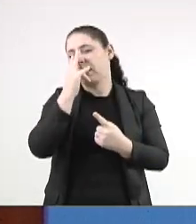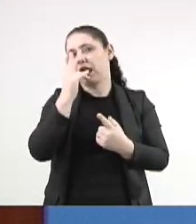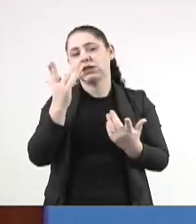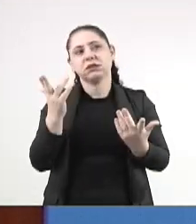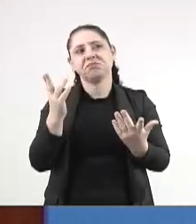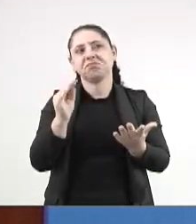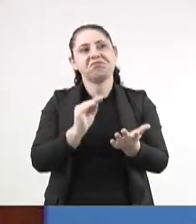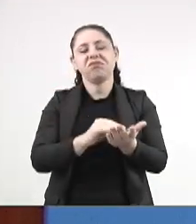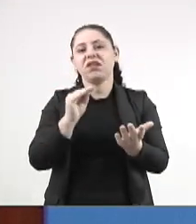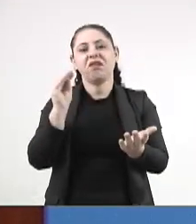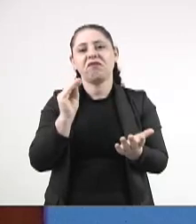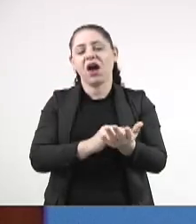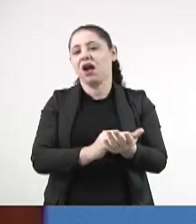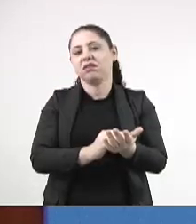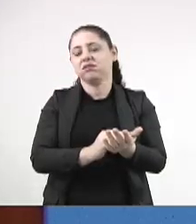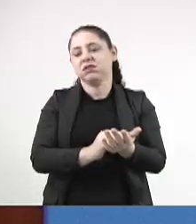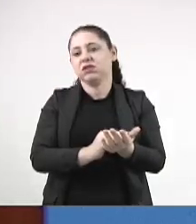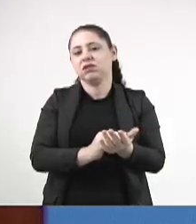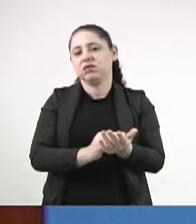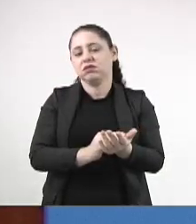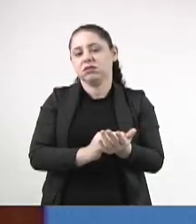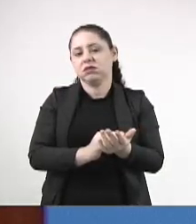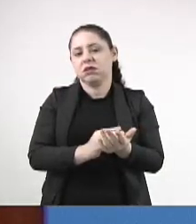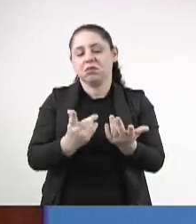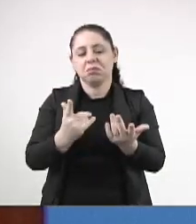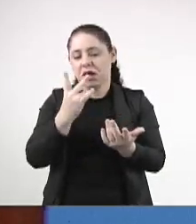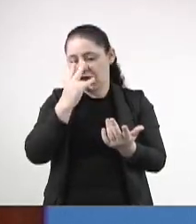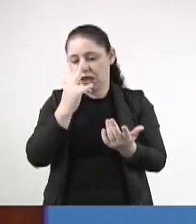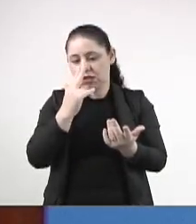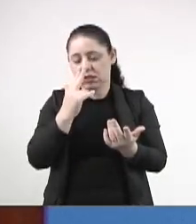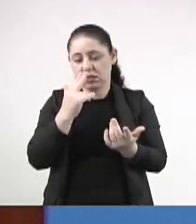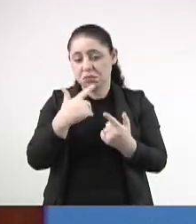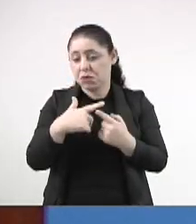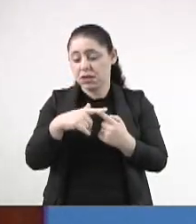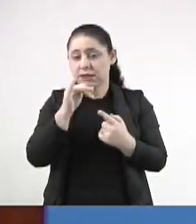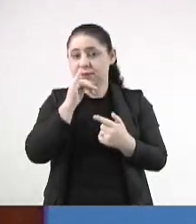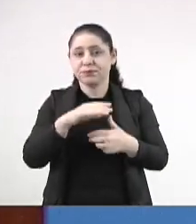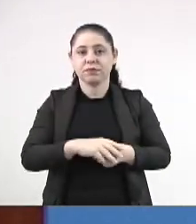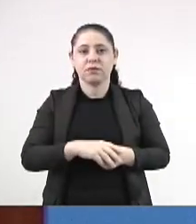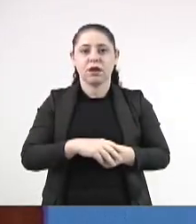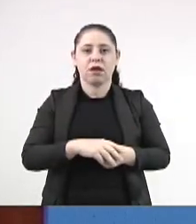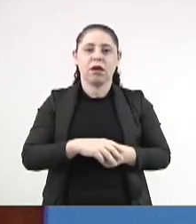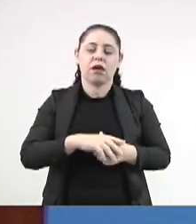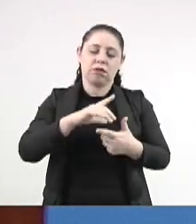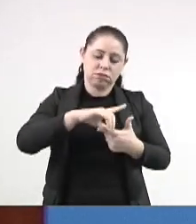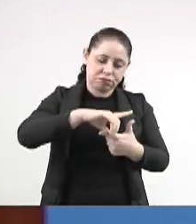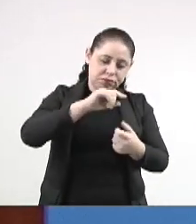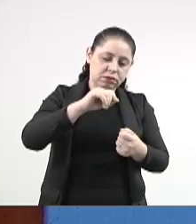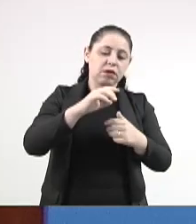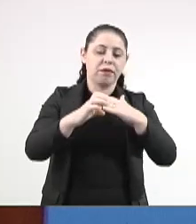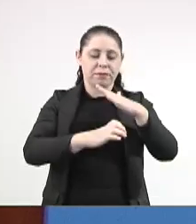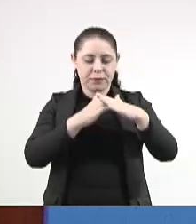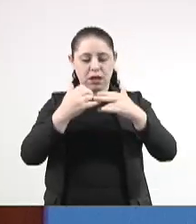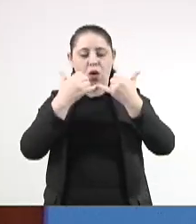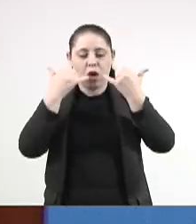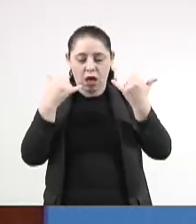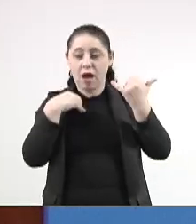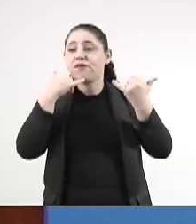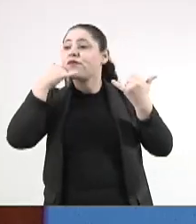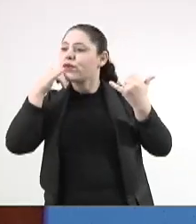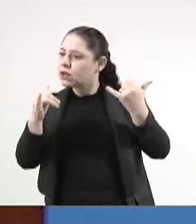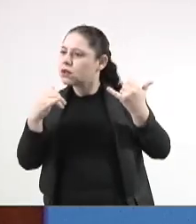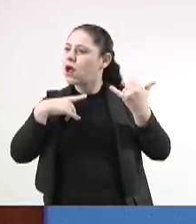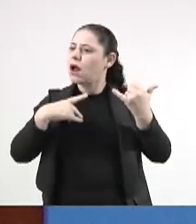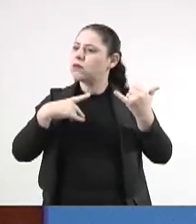esculhambação e omissão. Porque a Energisa notifica as operadoras,